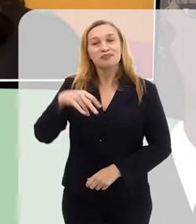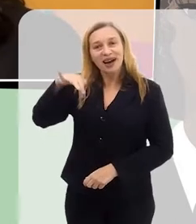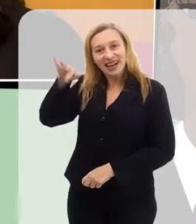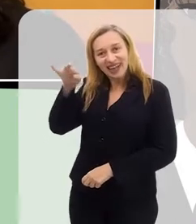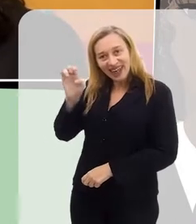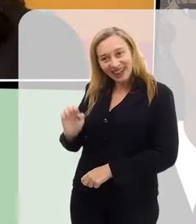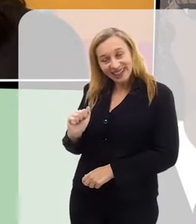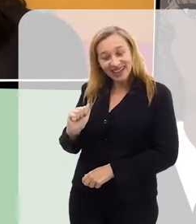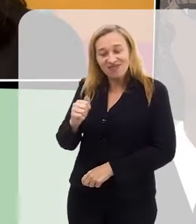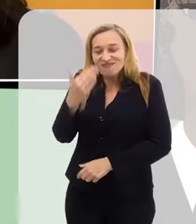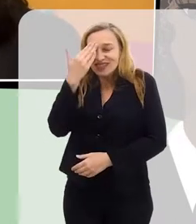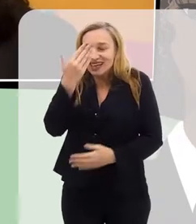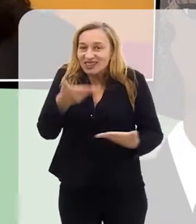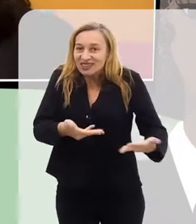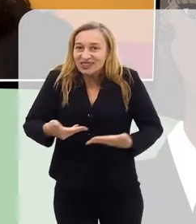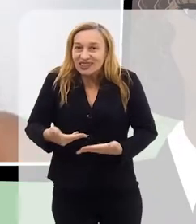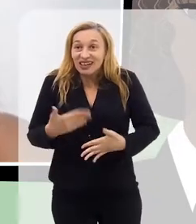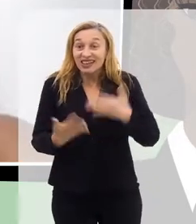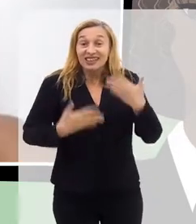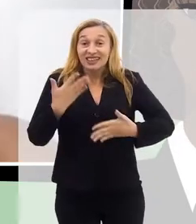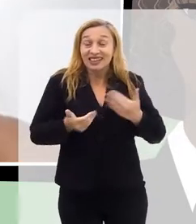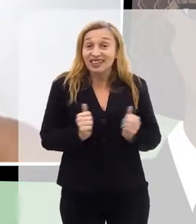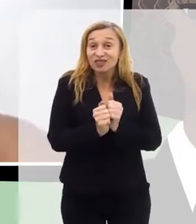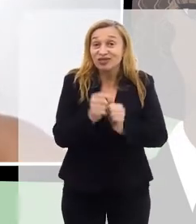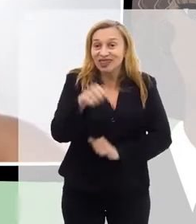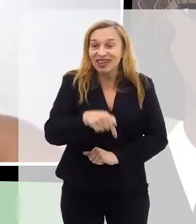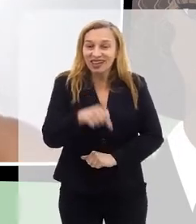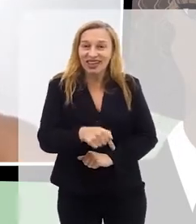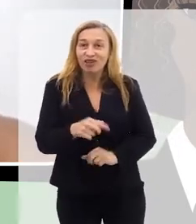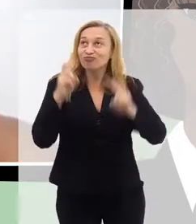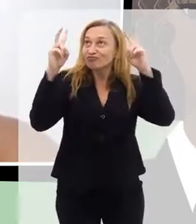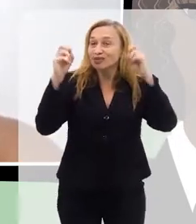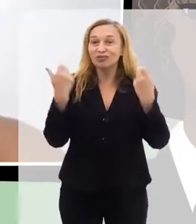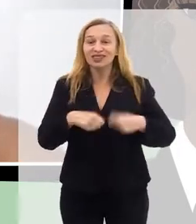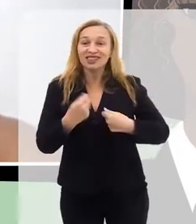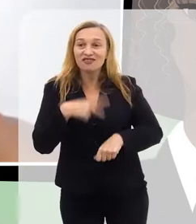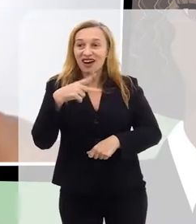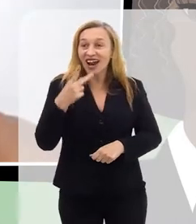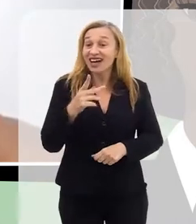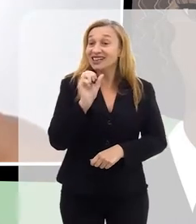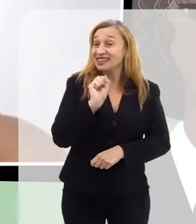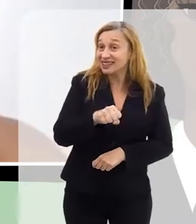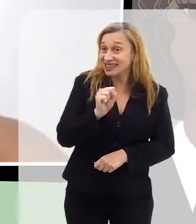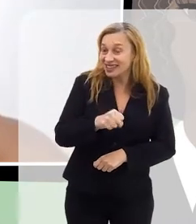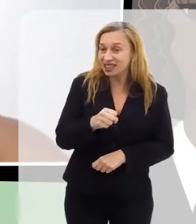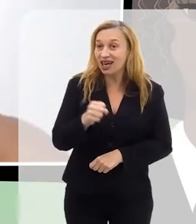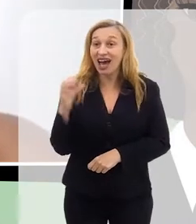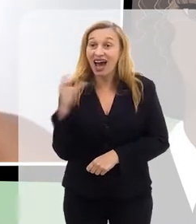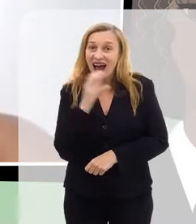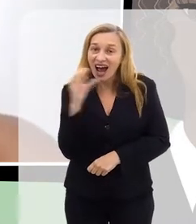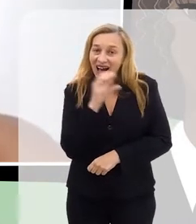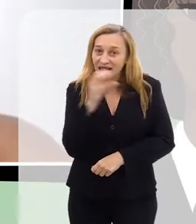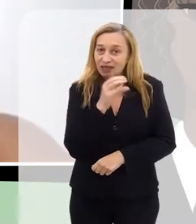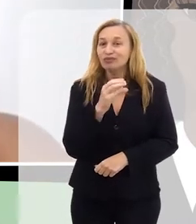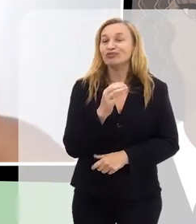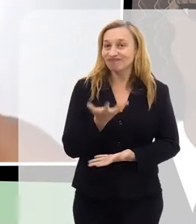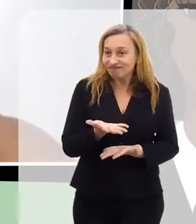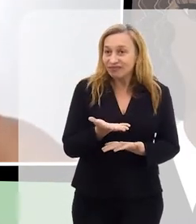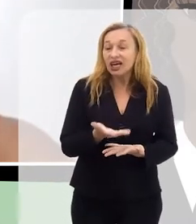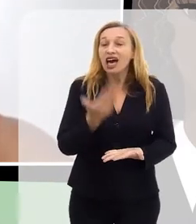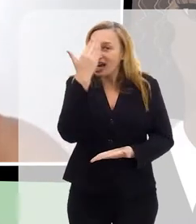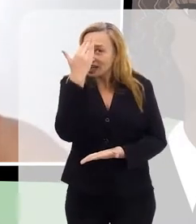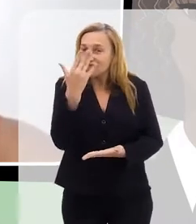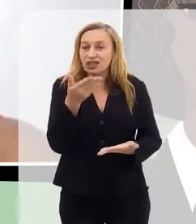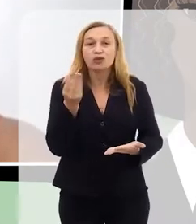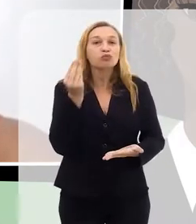obrigada pelo convite. É um prazer estar aqui. É um tema que a gente precisa abordar, sim. É um tema que tem uma urgência. Então, agradeço